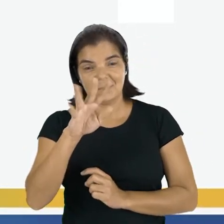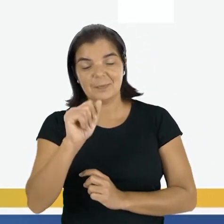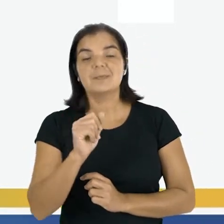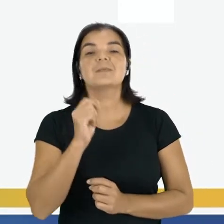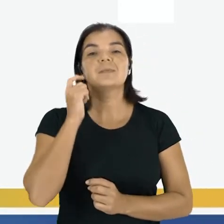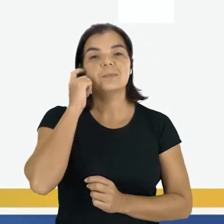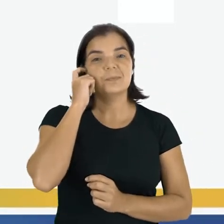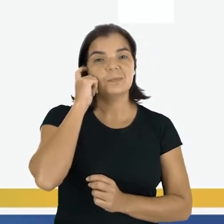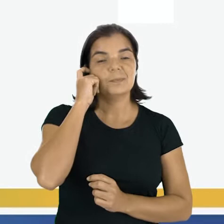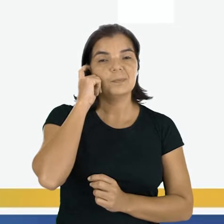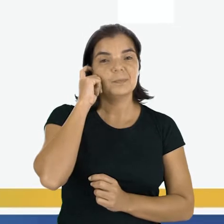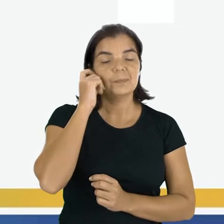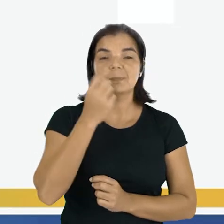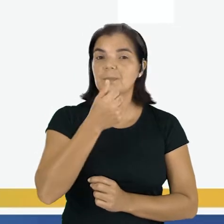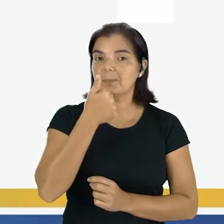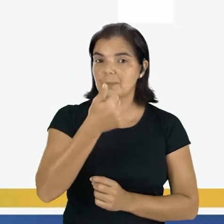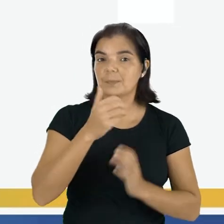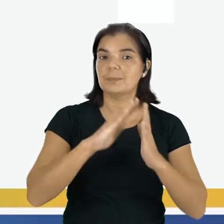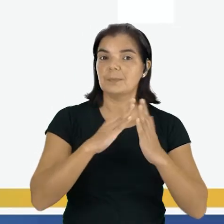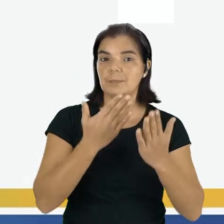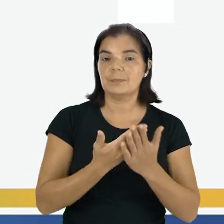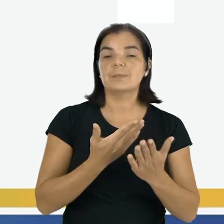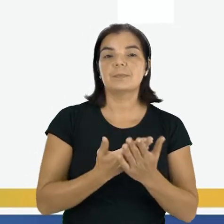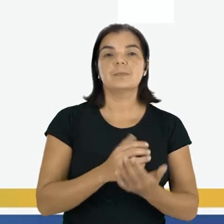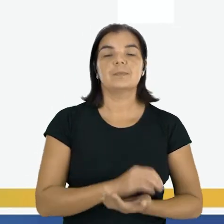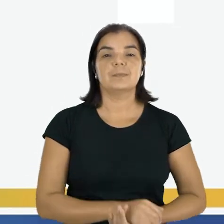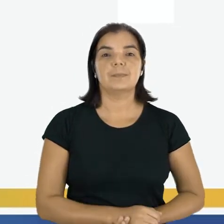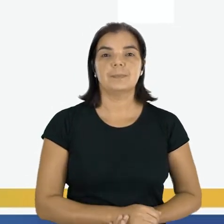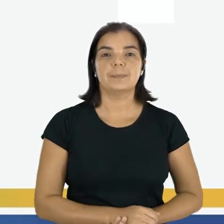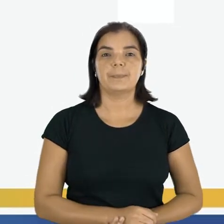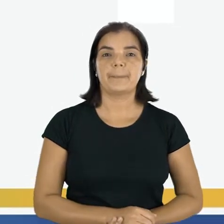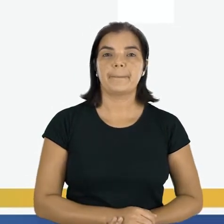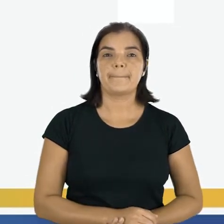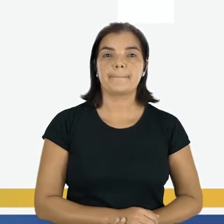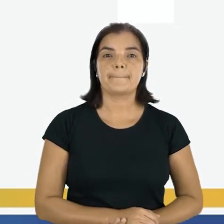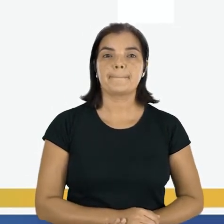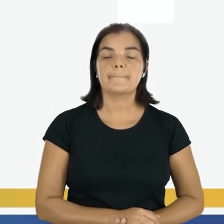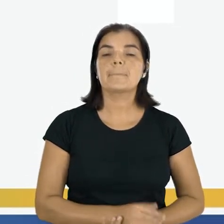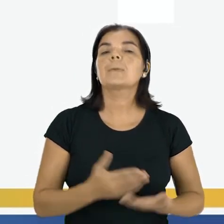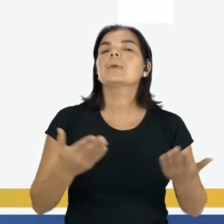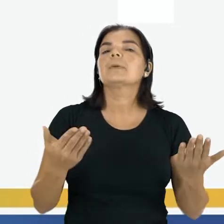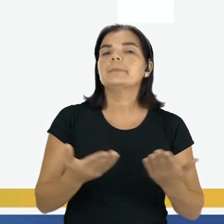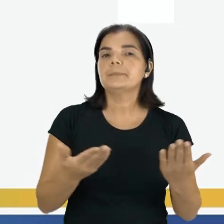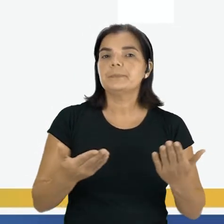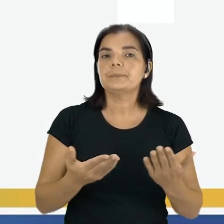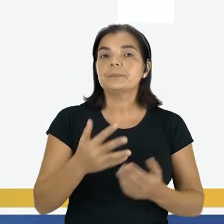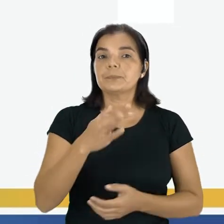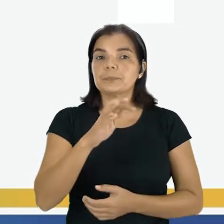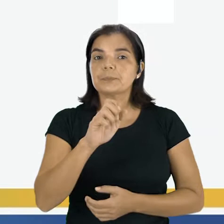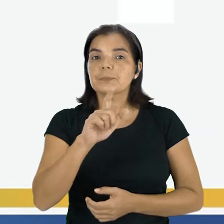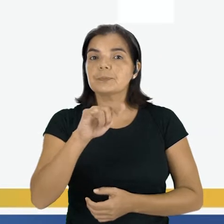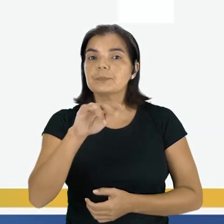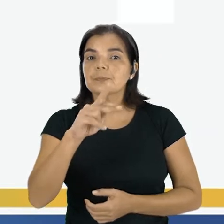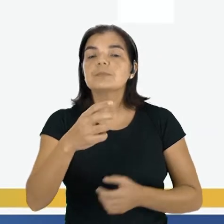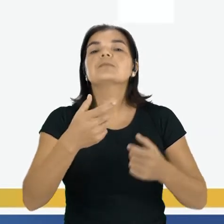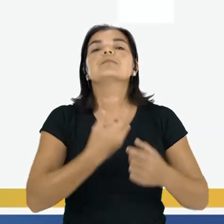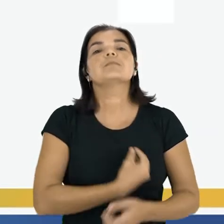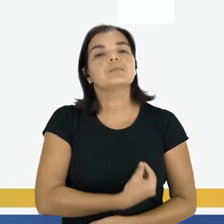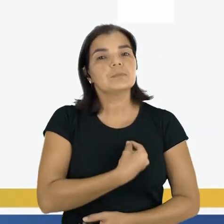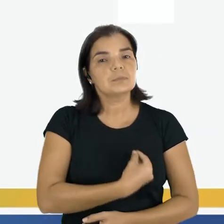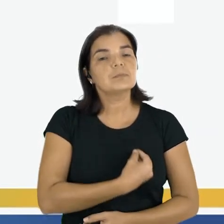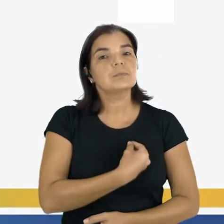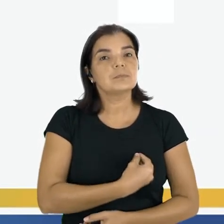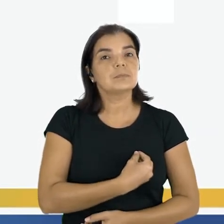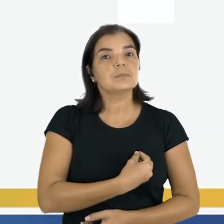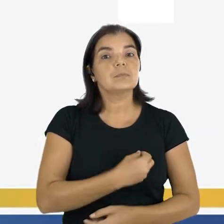Felipe está no pátio da escola onde ele estuda. E agora, onde Felipe está? Ah,